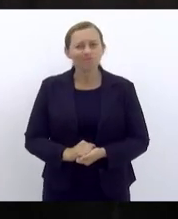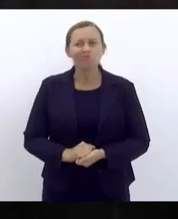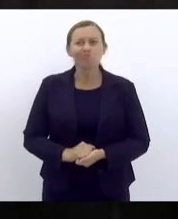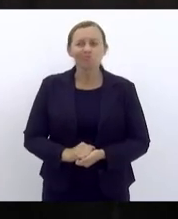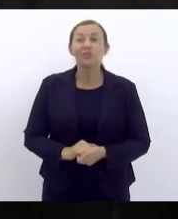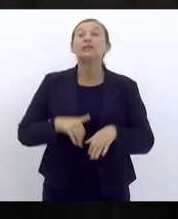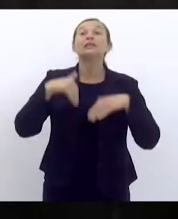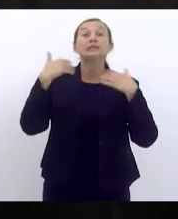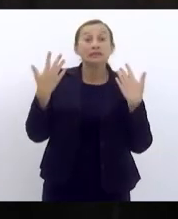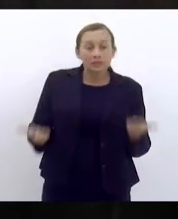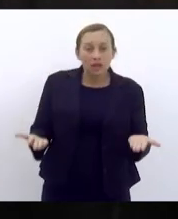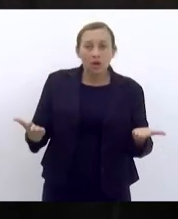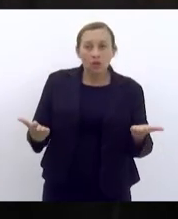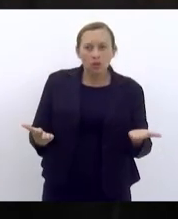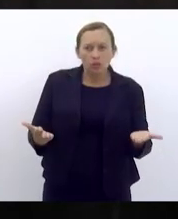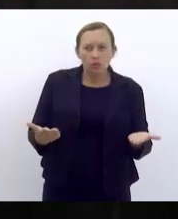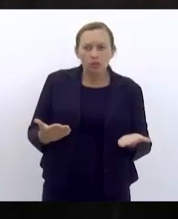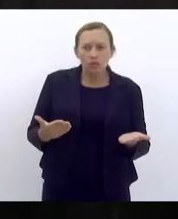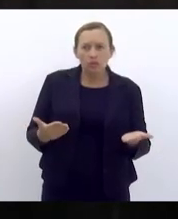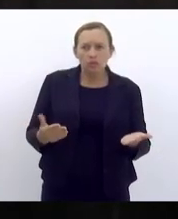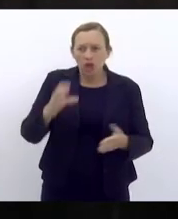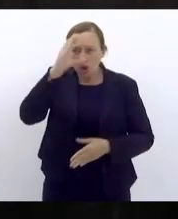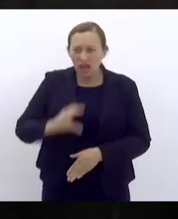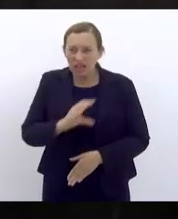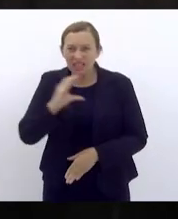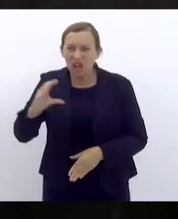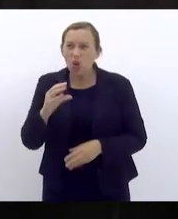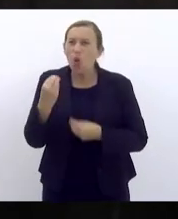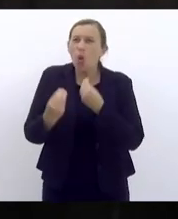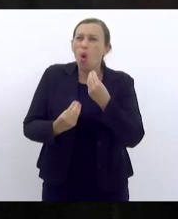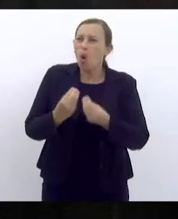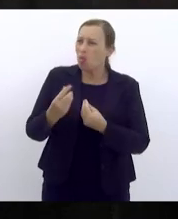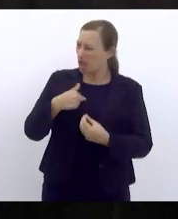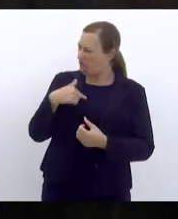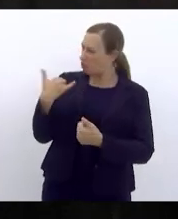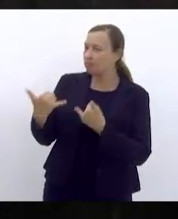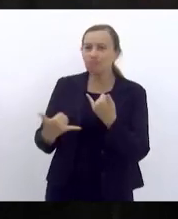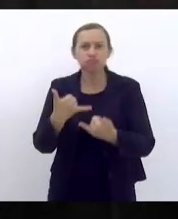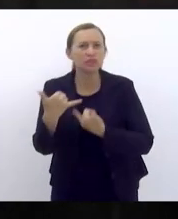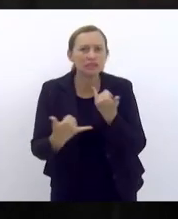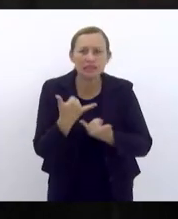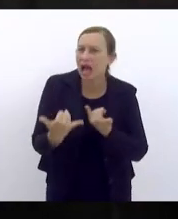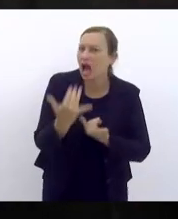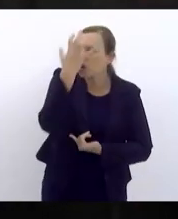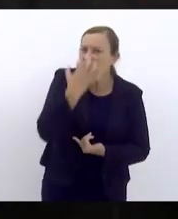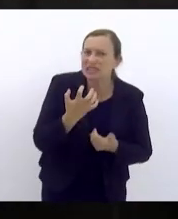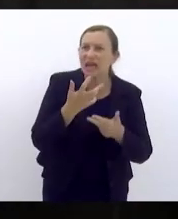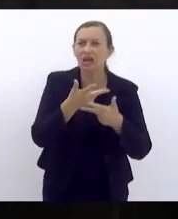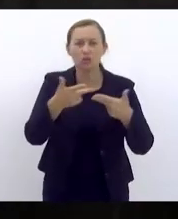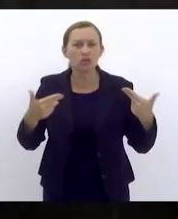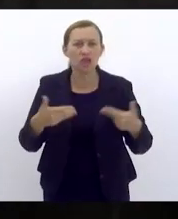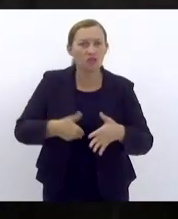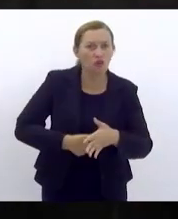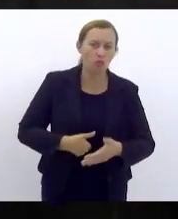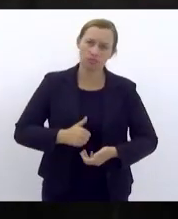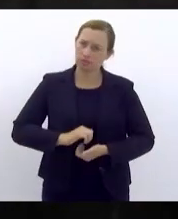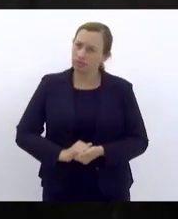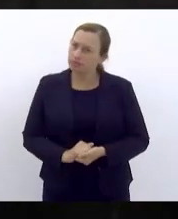então e sendo católico como que eu vou brincar com algo tão sério como a fome